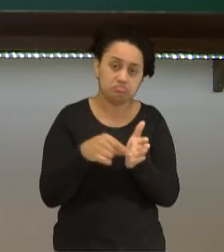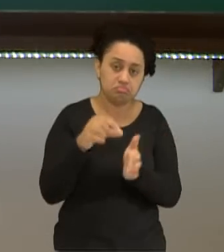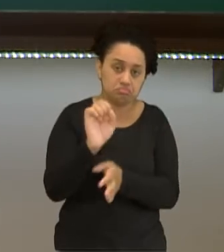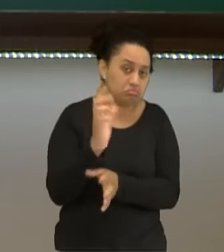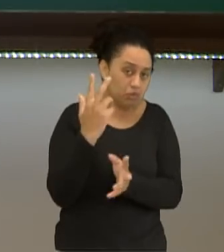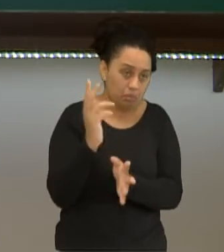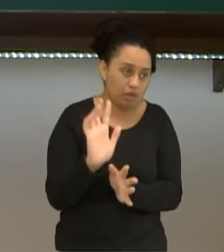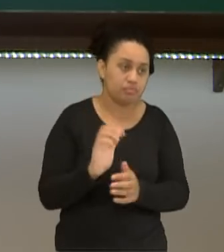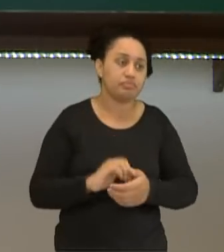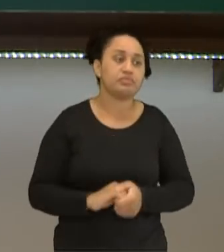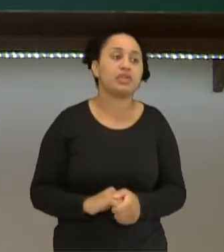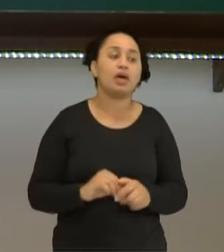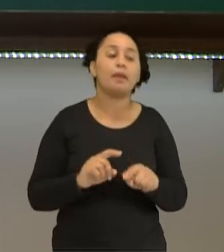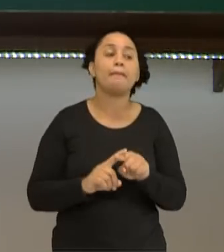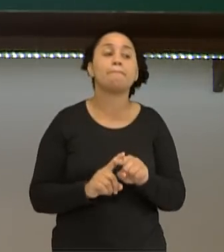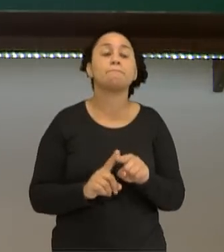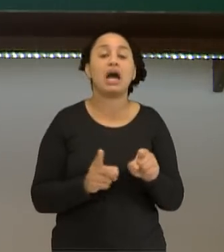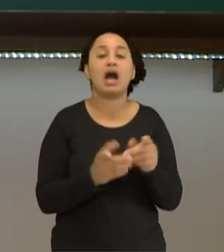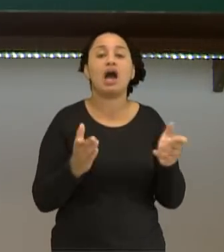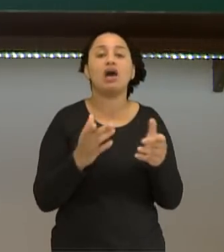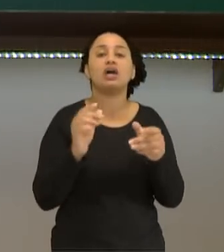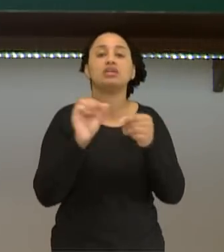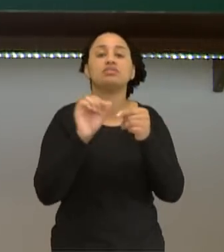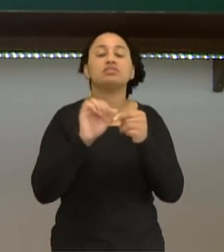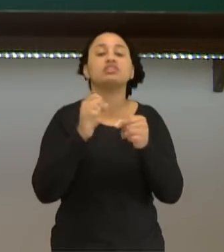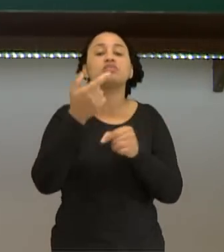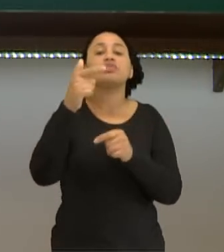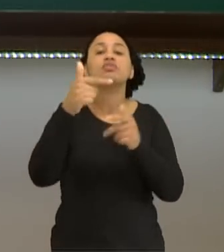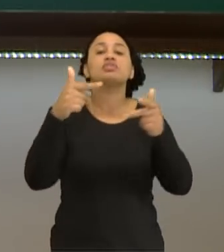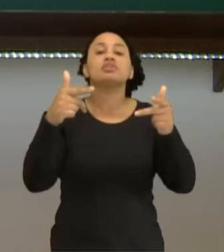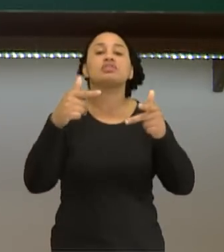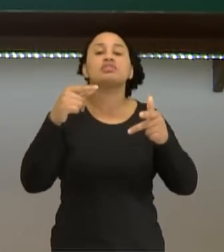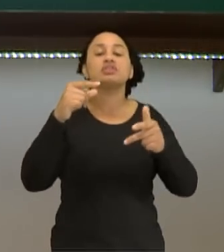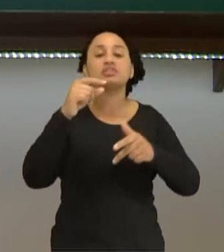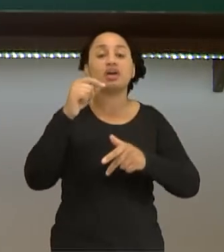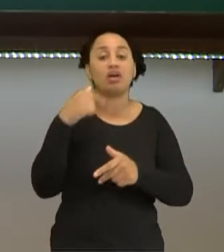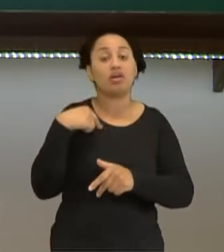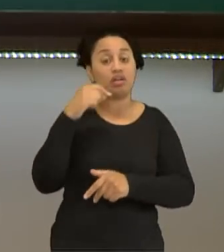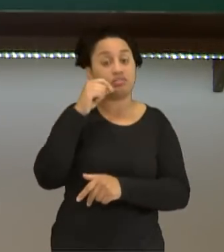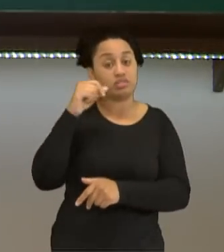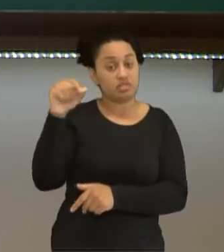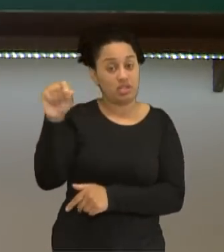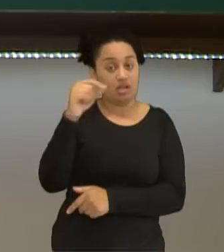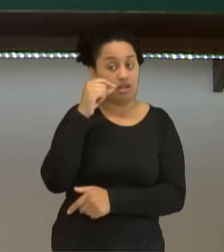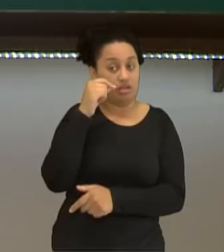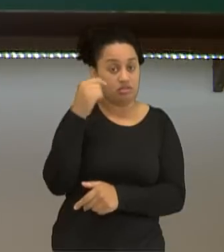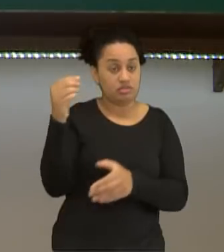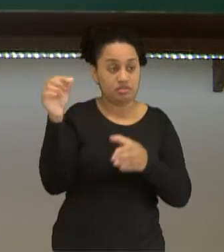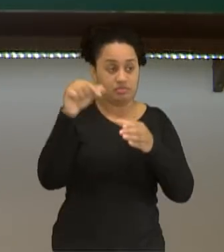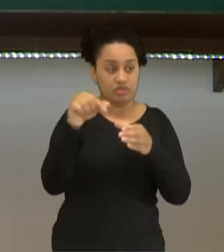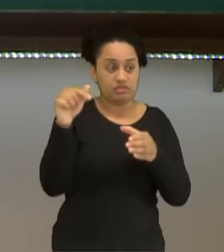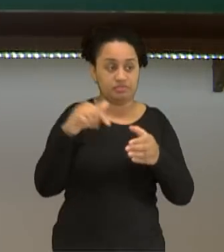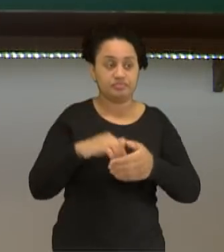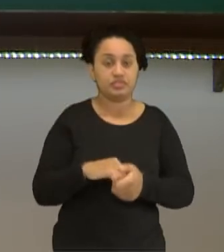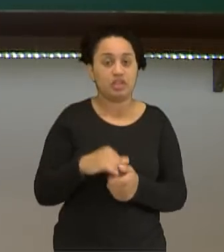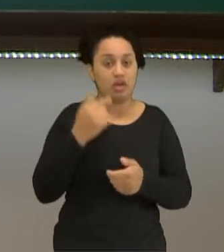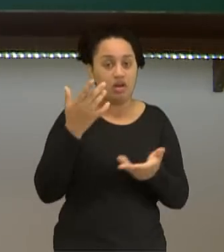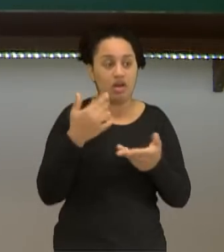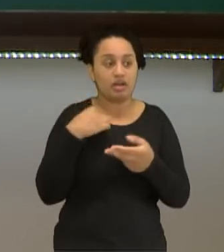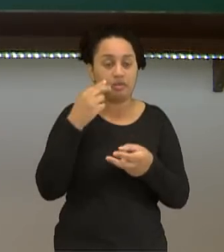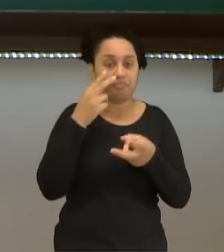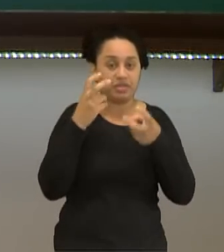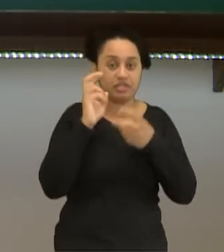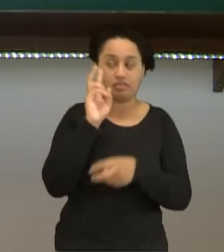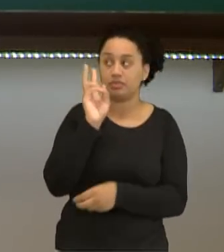só. Mas eu vou promover uma outra coisa aqui, um eletrólito. Eu vou pegar aqui o sal de cozinha e vou